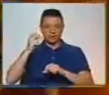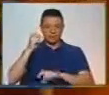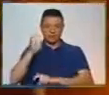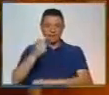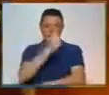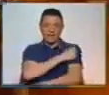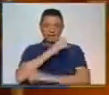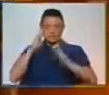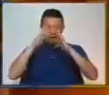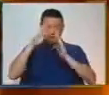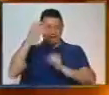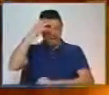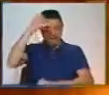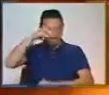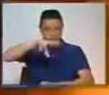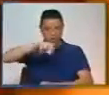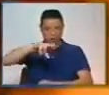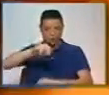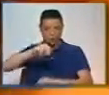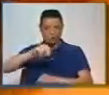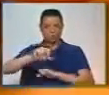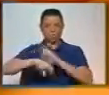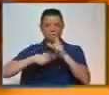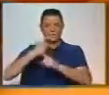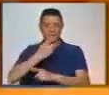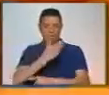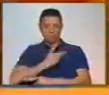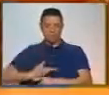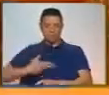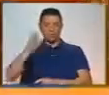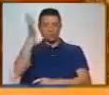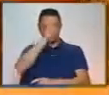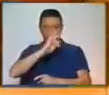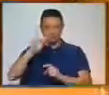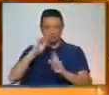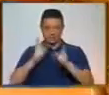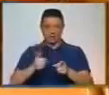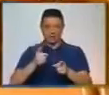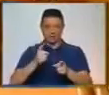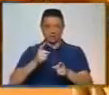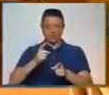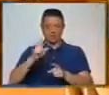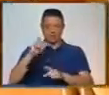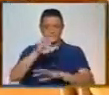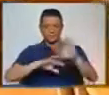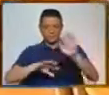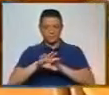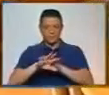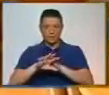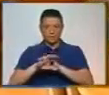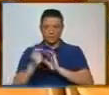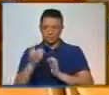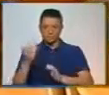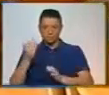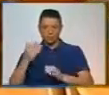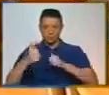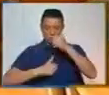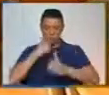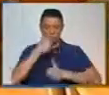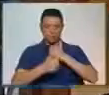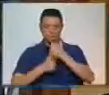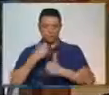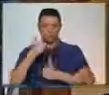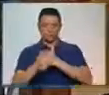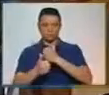Real da Noruega, para a Casa Real do Mónaco. Mais recentes, fizemos, foi um concurso